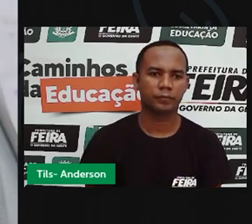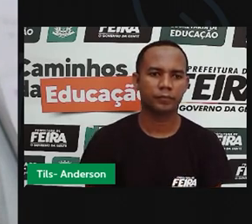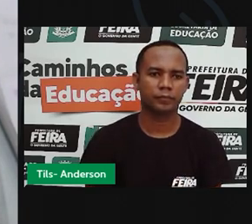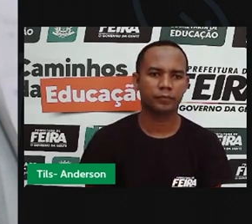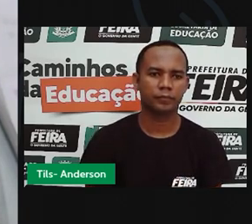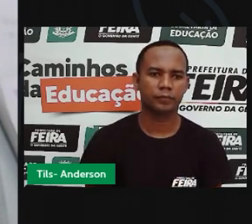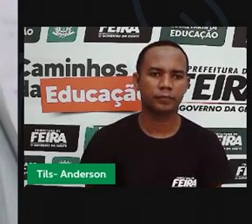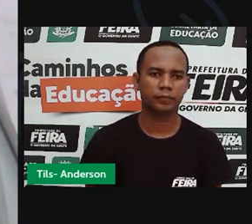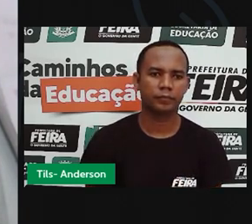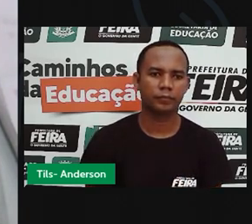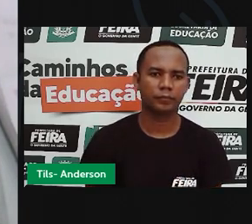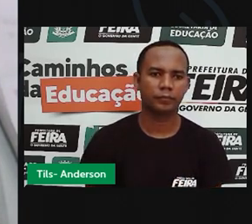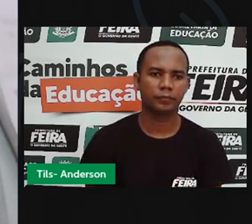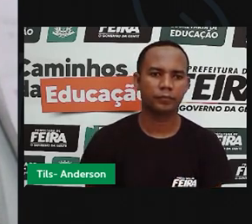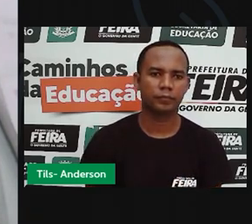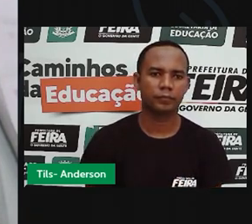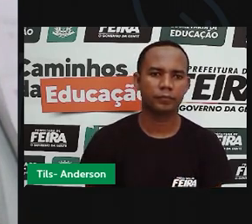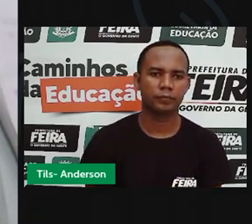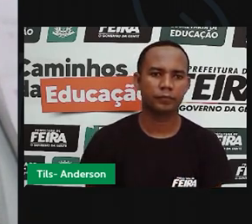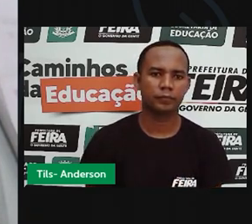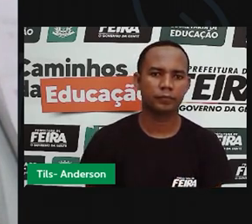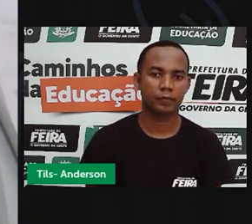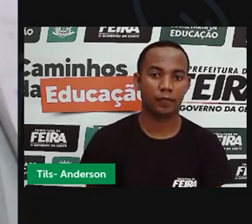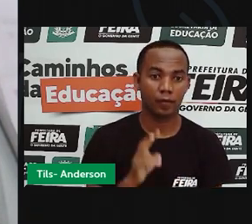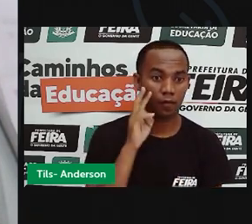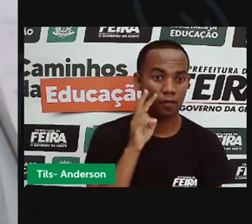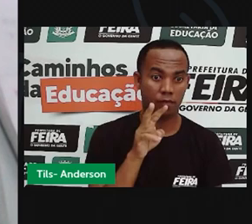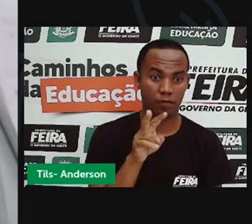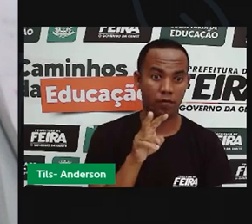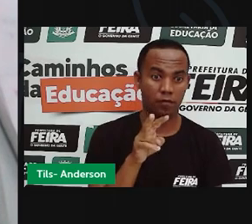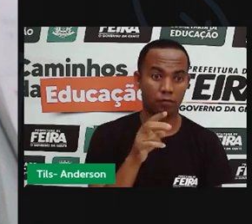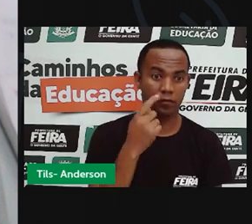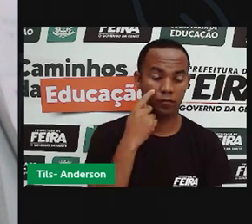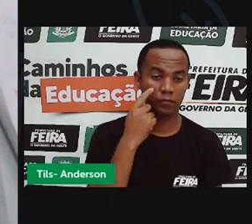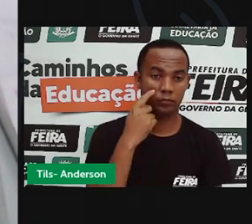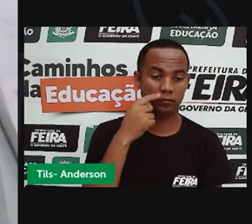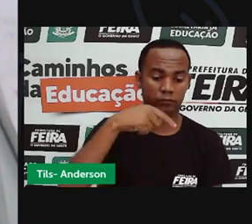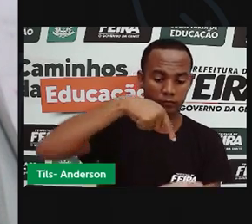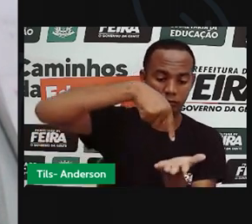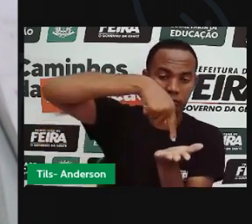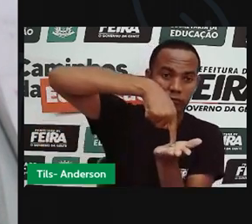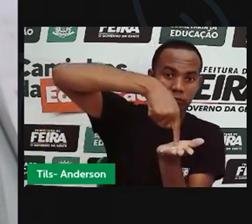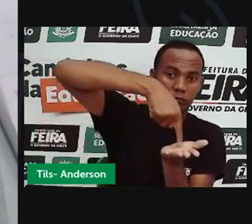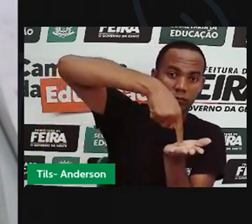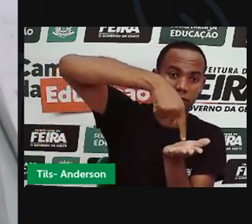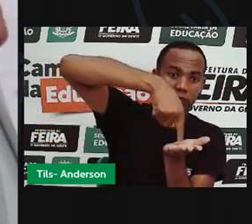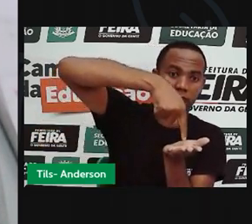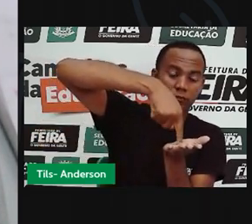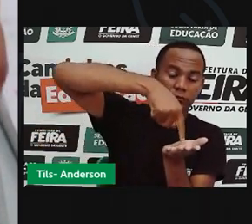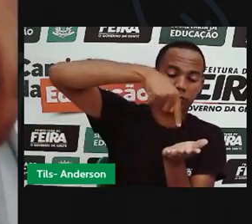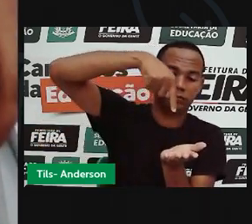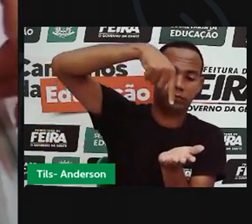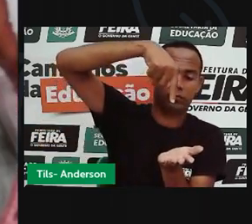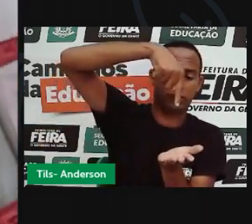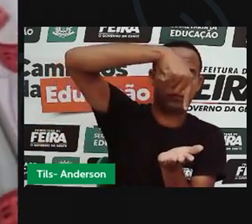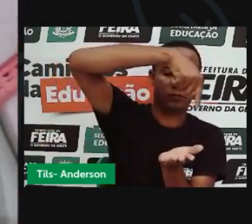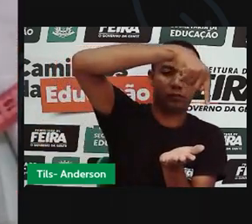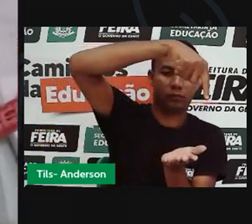no buraquinho. Vocês estão vendo a sombra, gente? Ó, tem uma sombra aqui, ó, tá vendo?